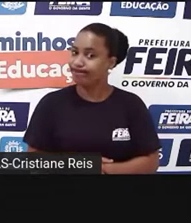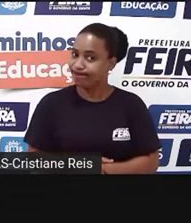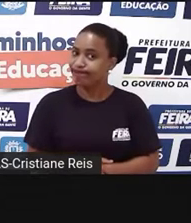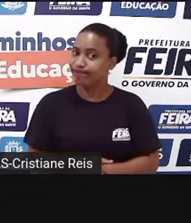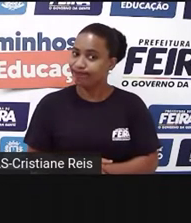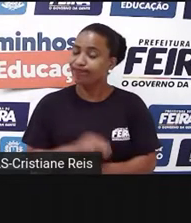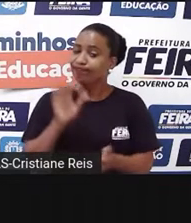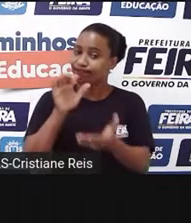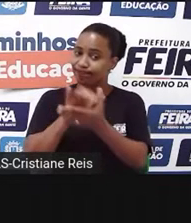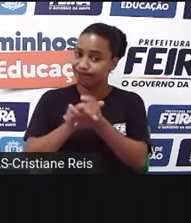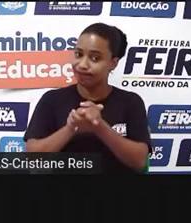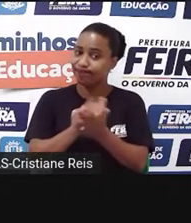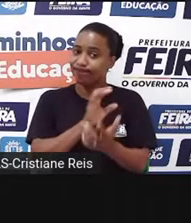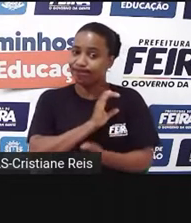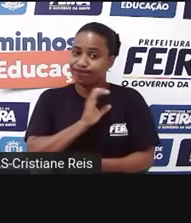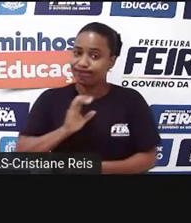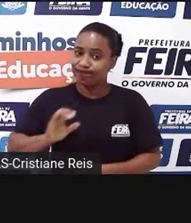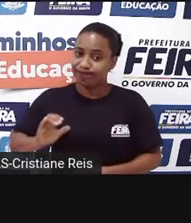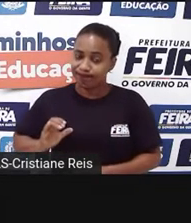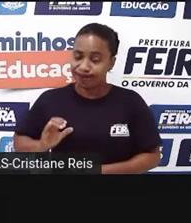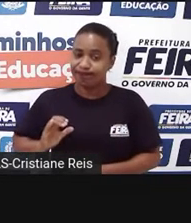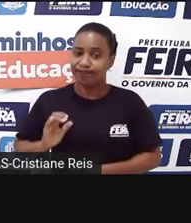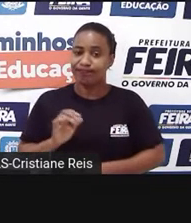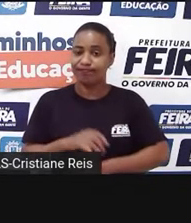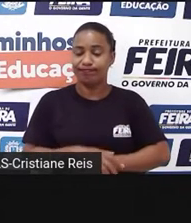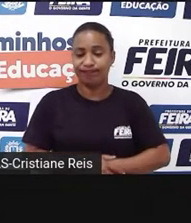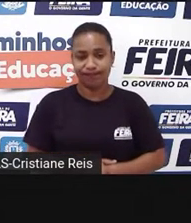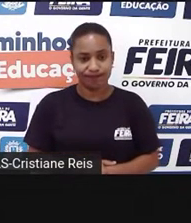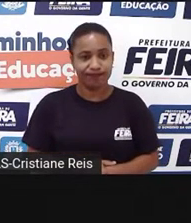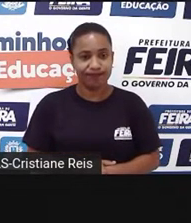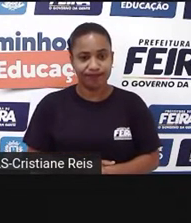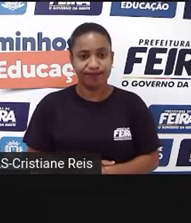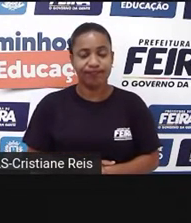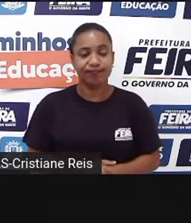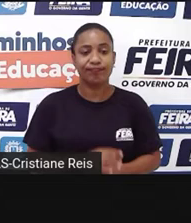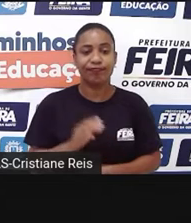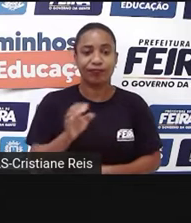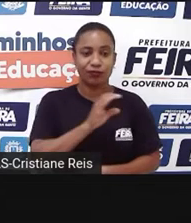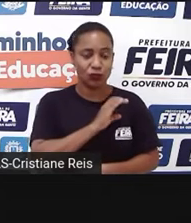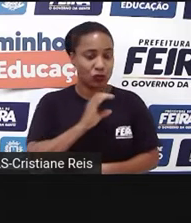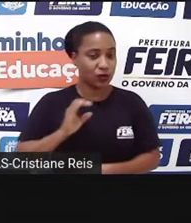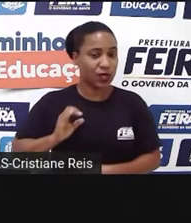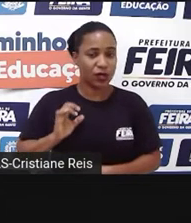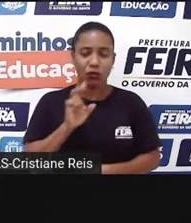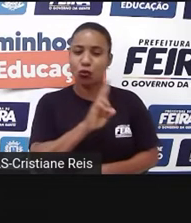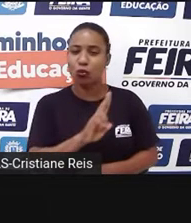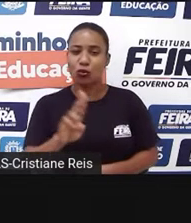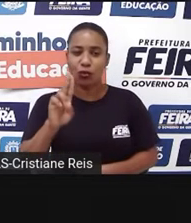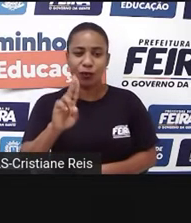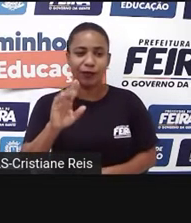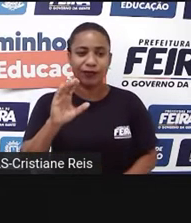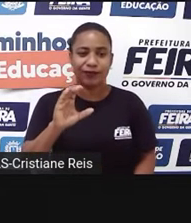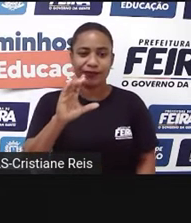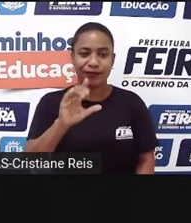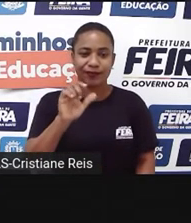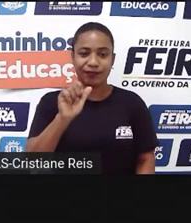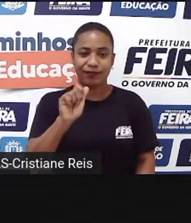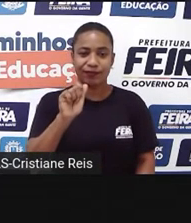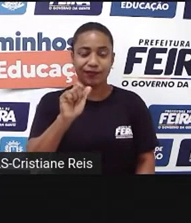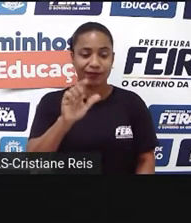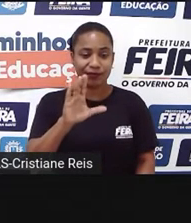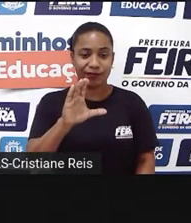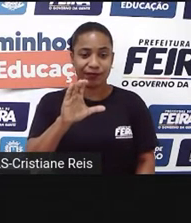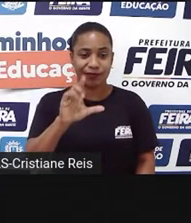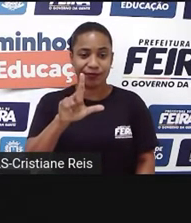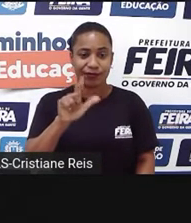Casa-se com o cunhado. E esse cunhado, ele se chama Cláudio. E Cláudio, então, passa a ser o rei